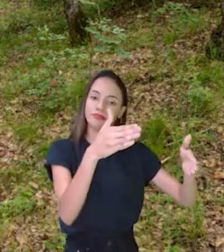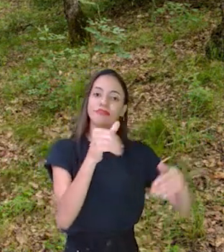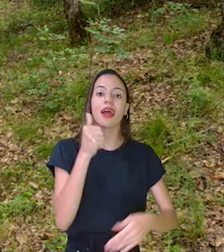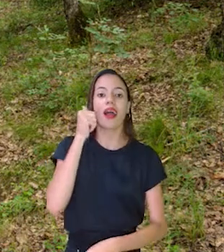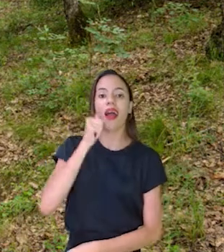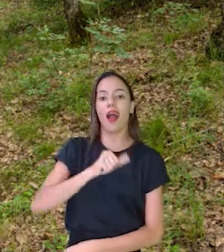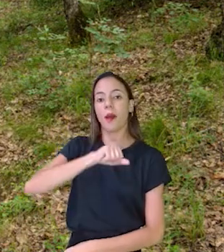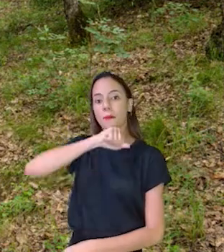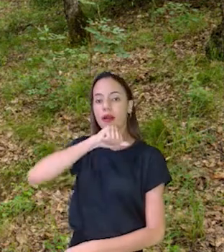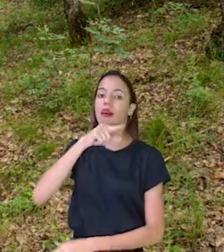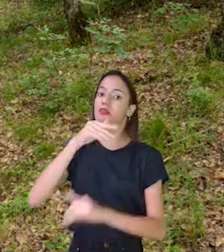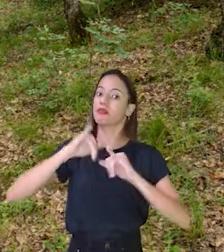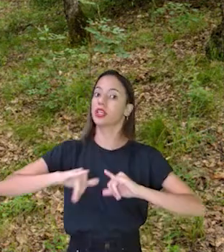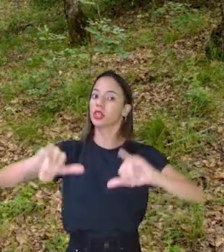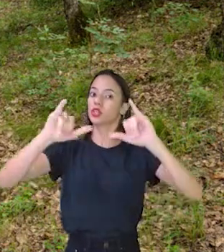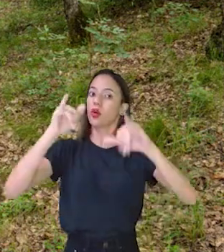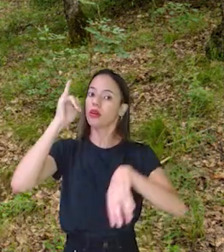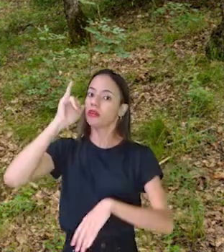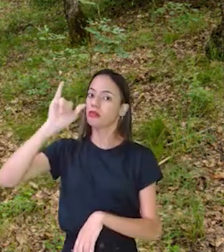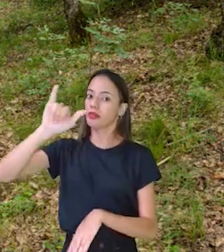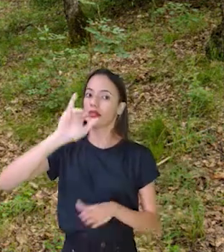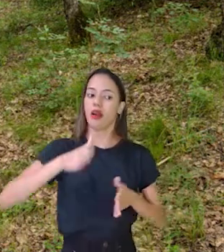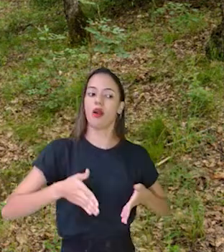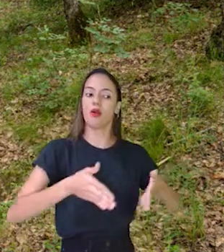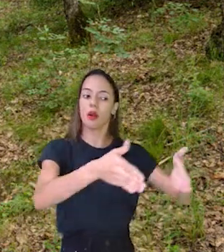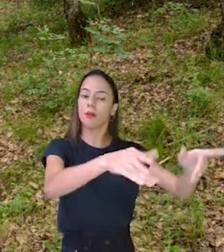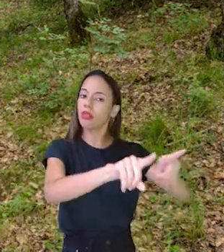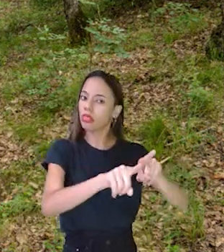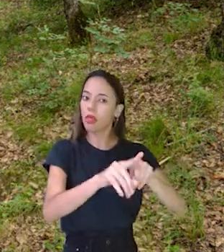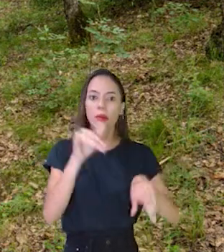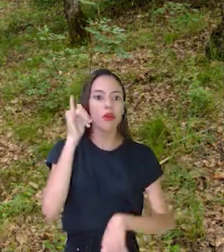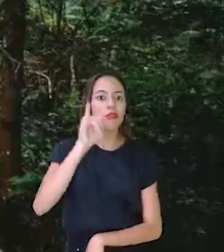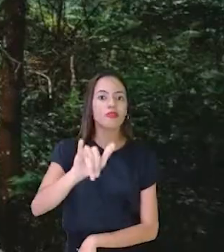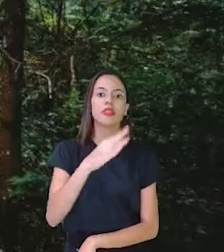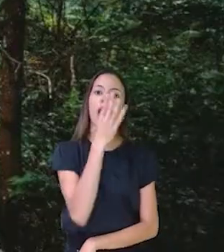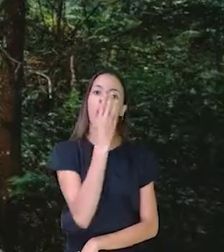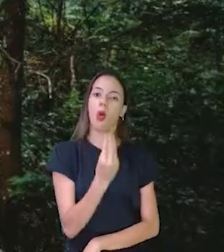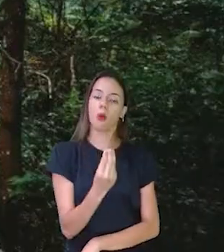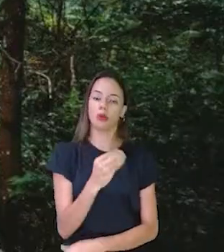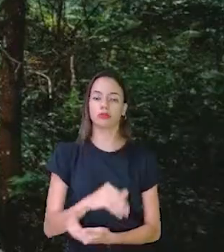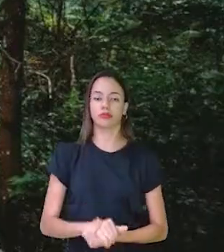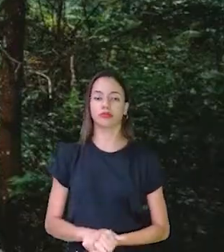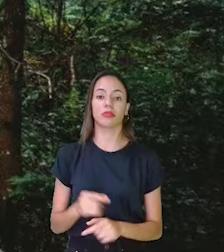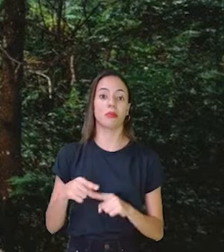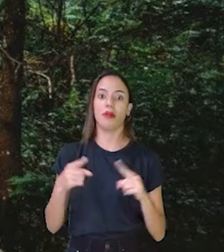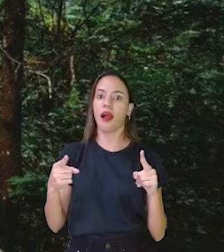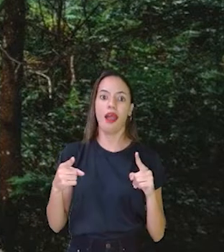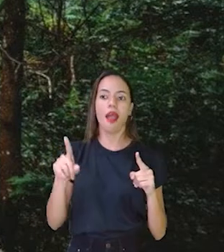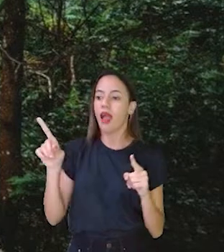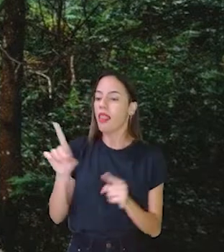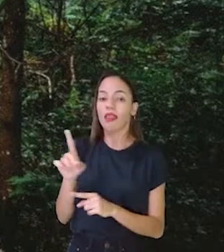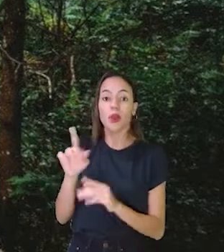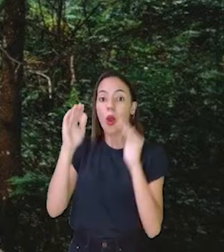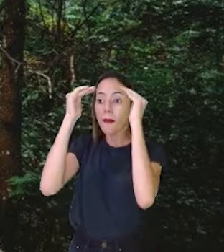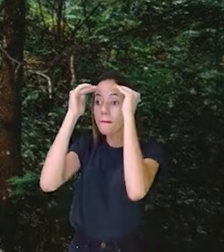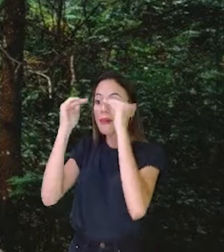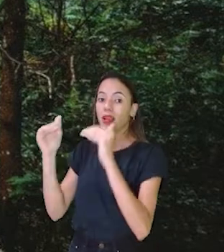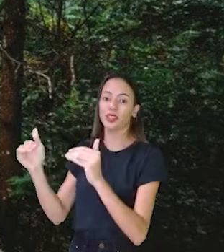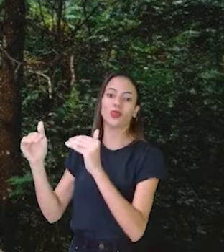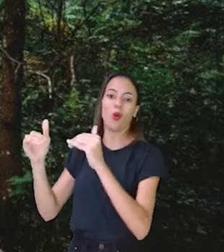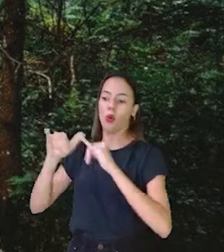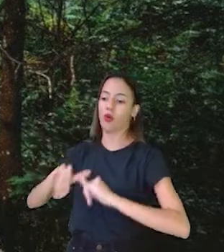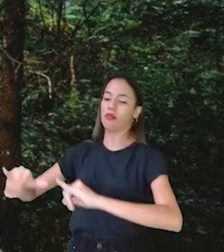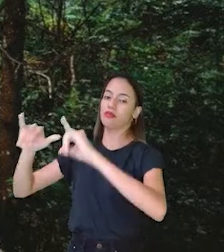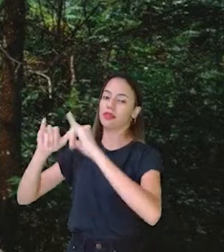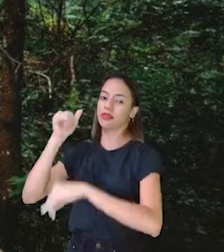advertiu, ó Pediu pra ela tomar cuidado com aquele lobo Mas ela foi lá Mas desobedeceu Foi pelo caminho que o